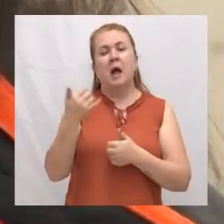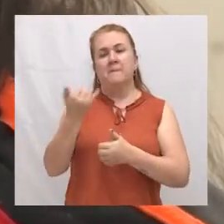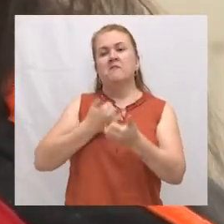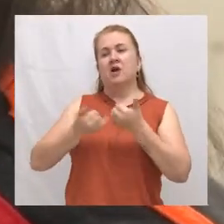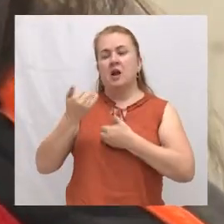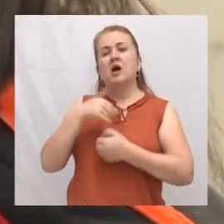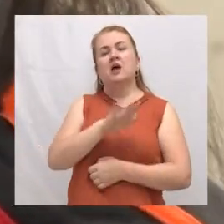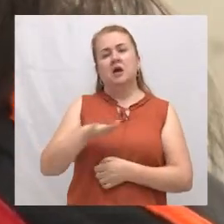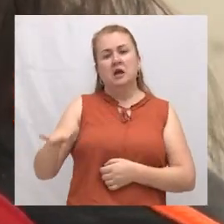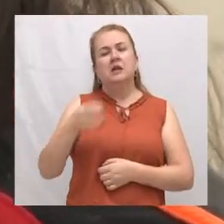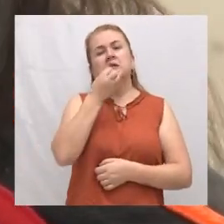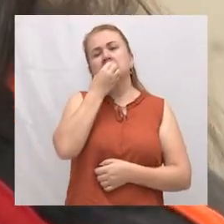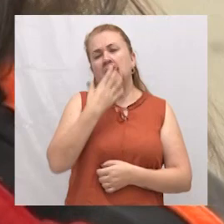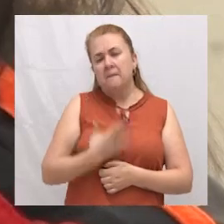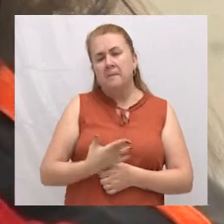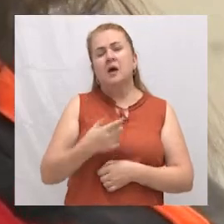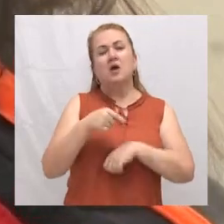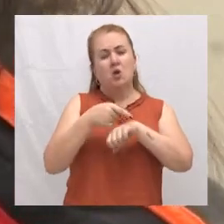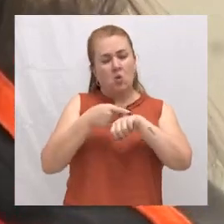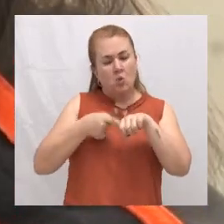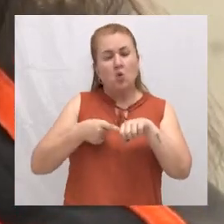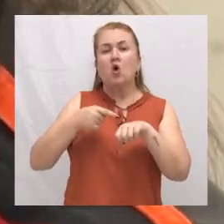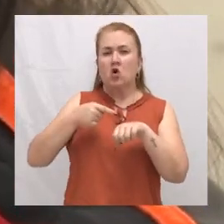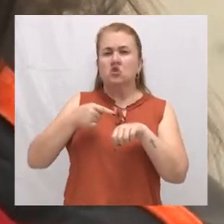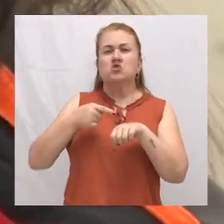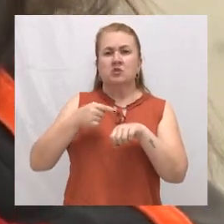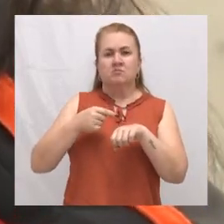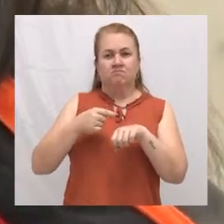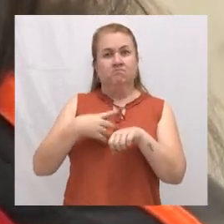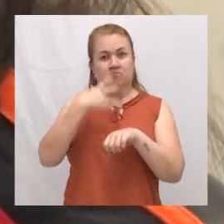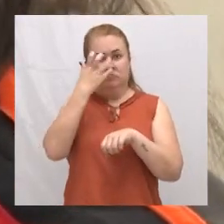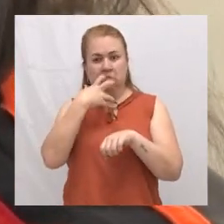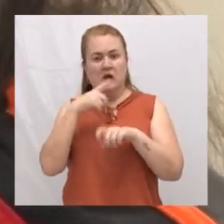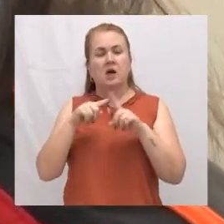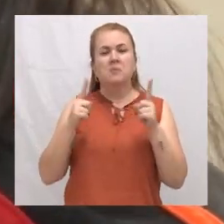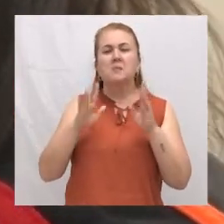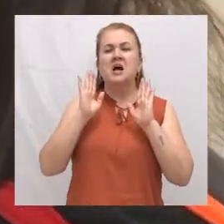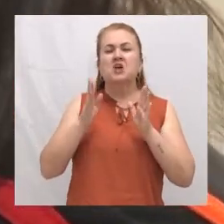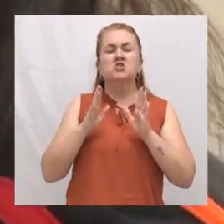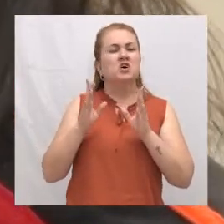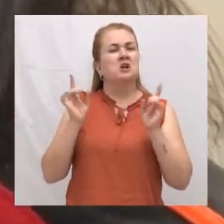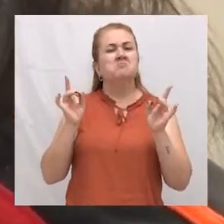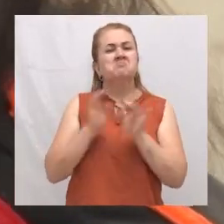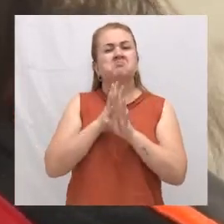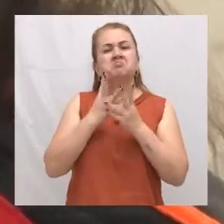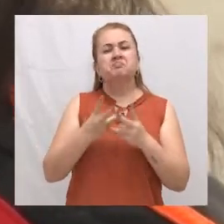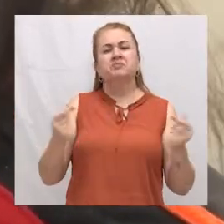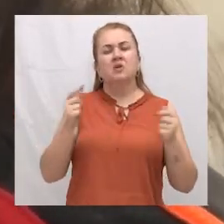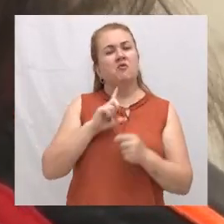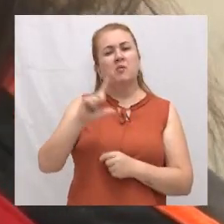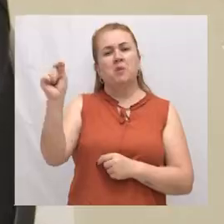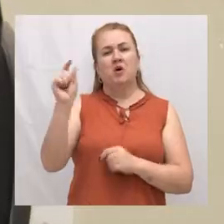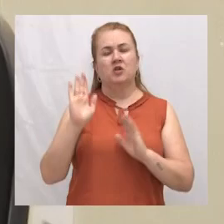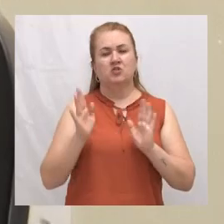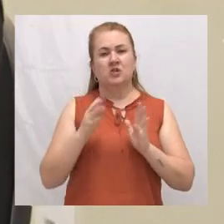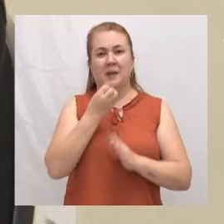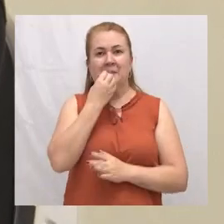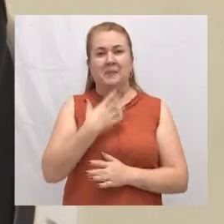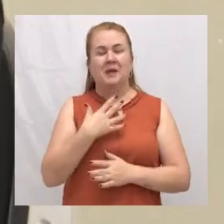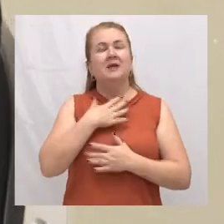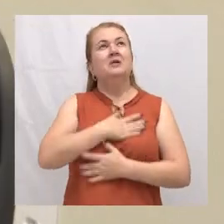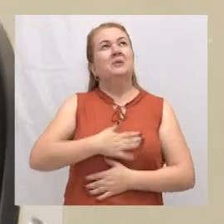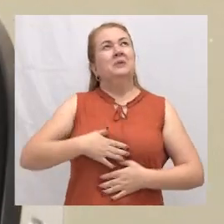estava bem, que foi um corte profundo, mas que já estava de alta, já. Estava super bem. Uma